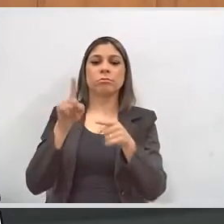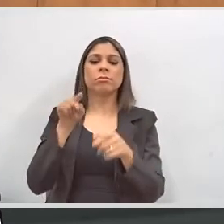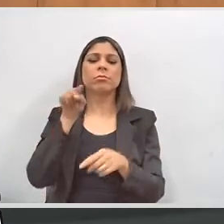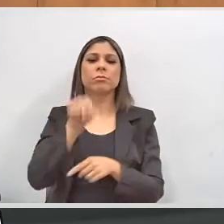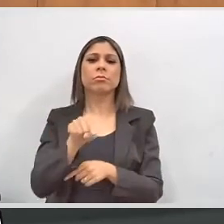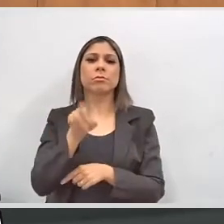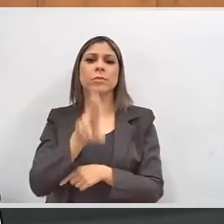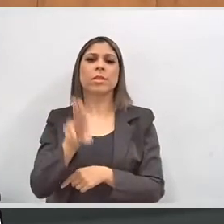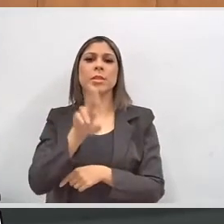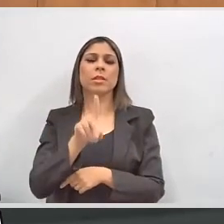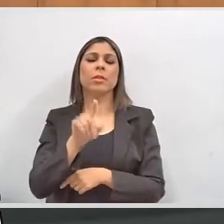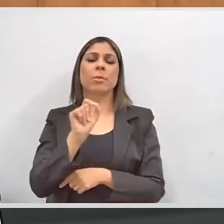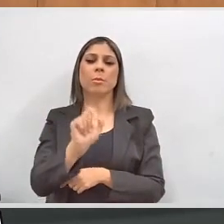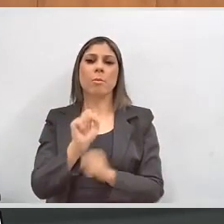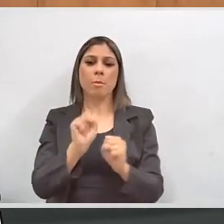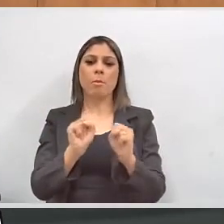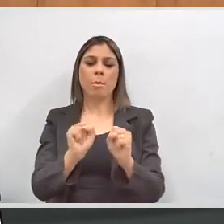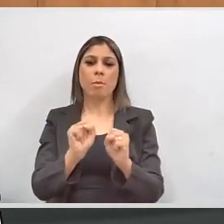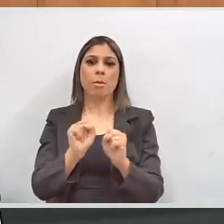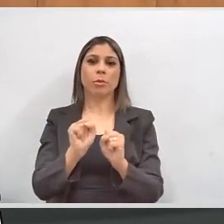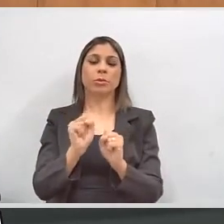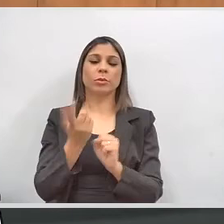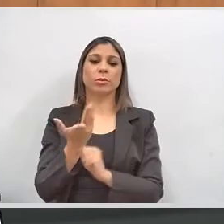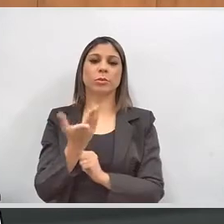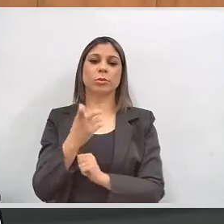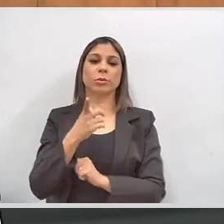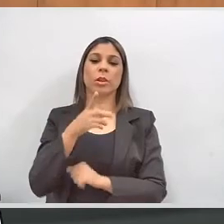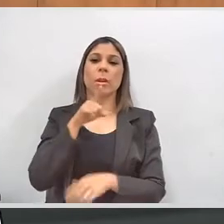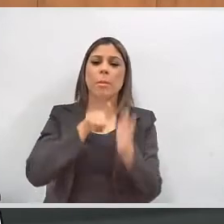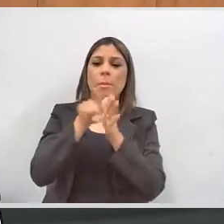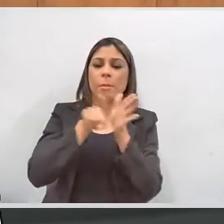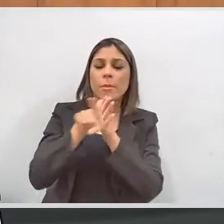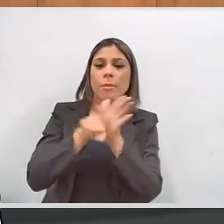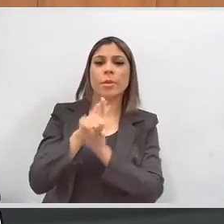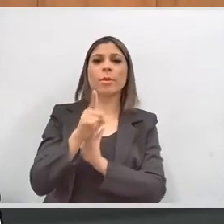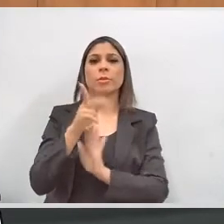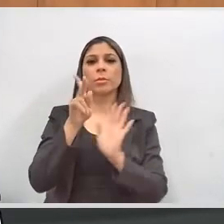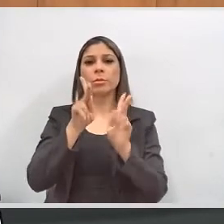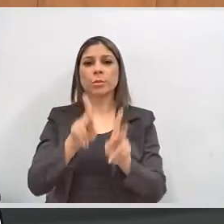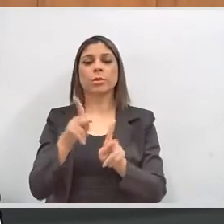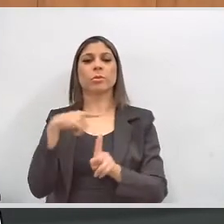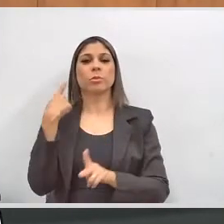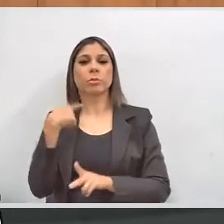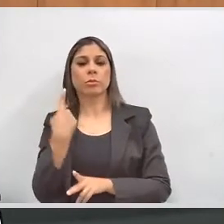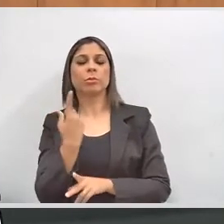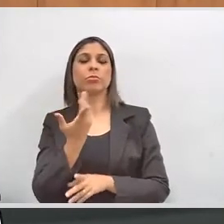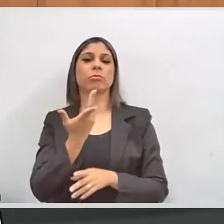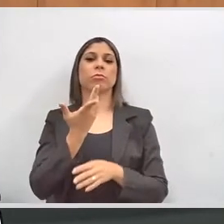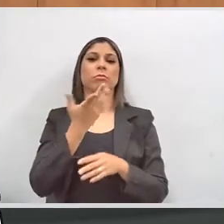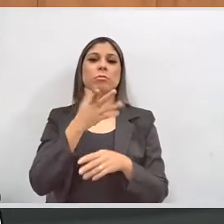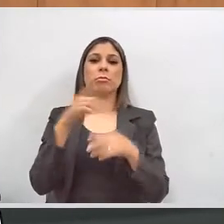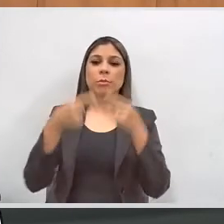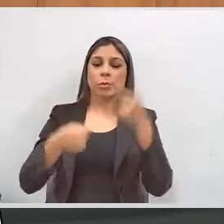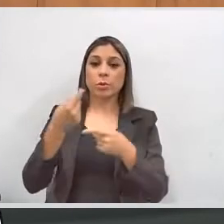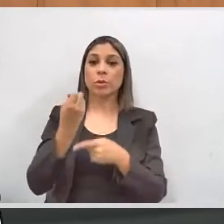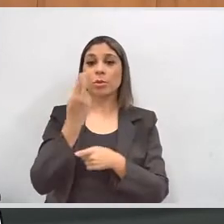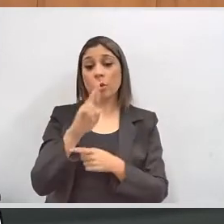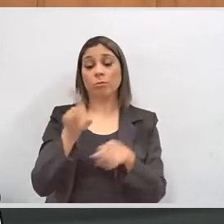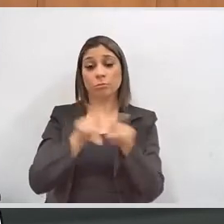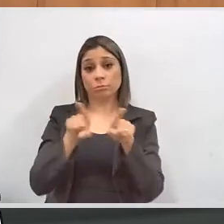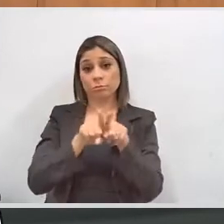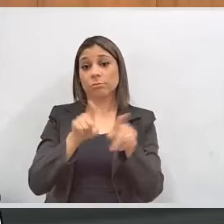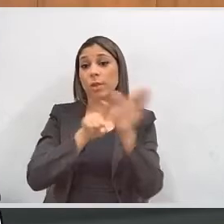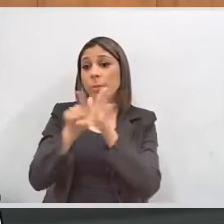Pela ferramenta, o usuário poderá encaminhar questionamentos aos parlamentares ou convidados, além de